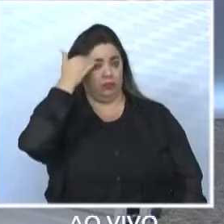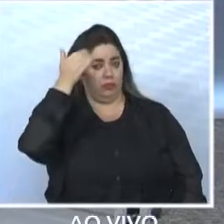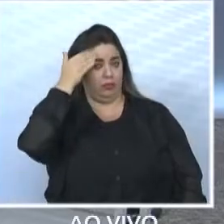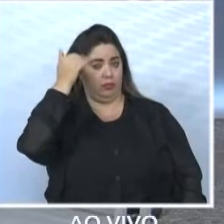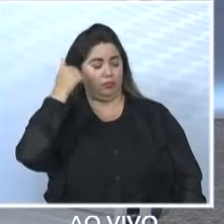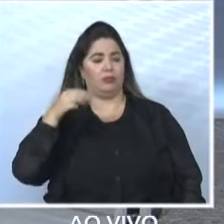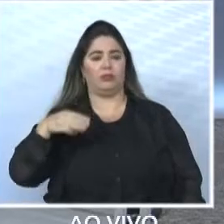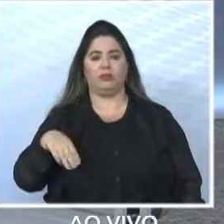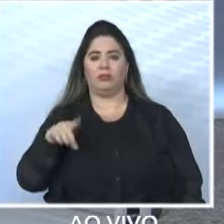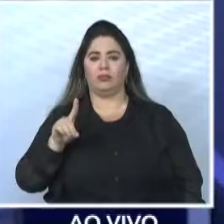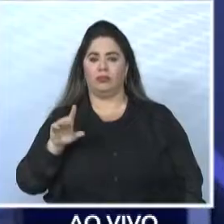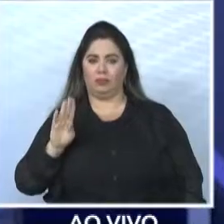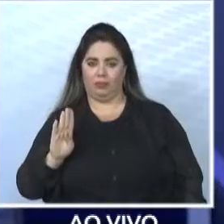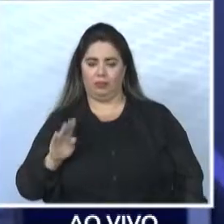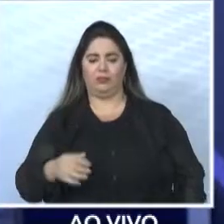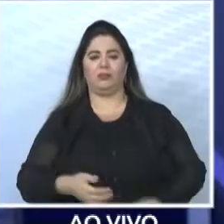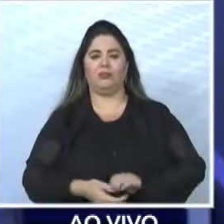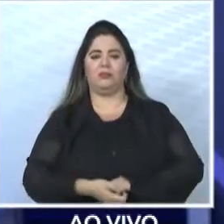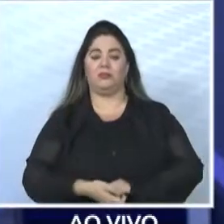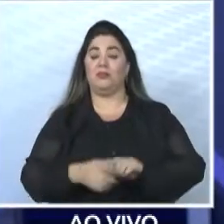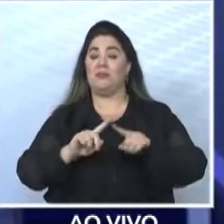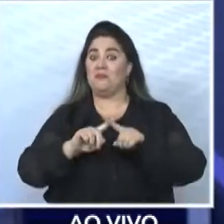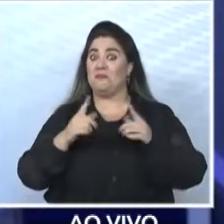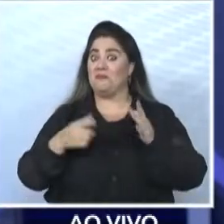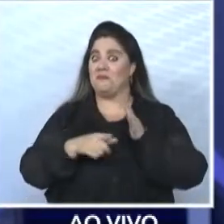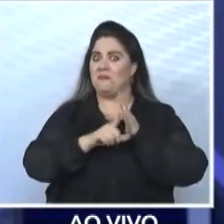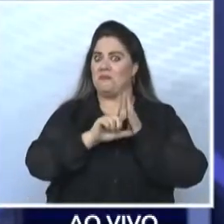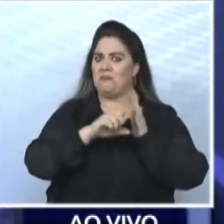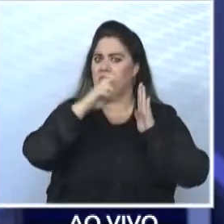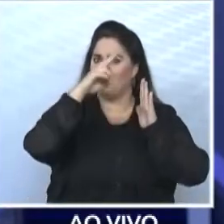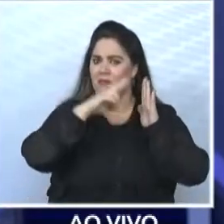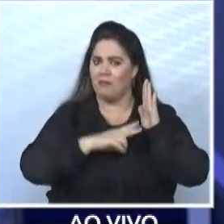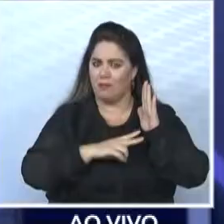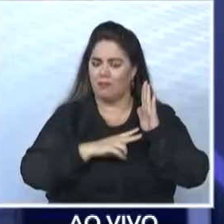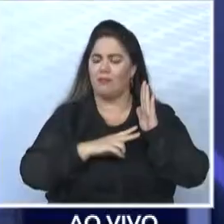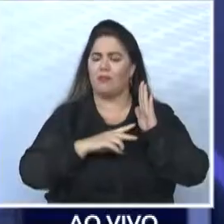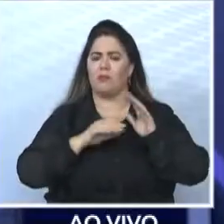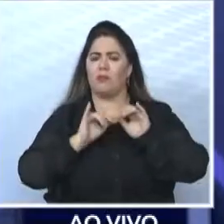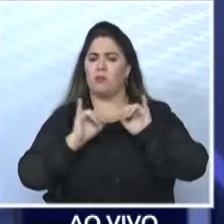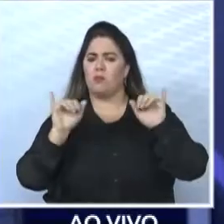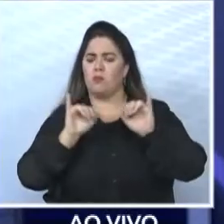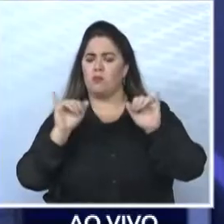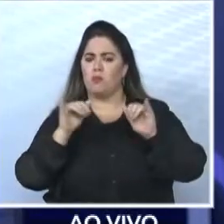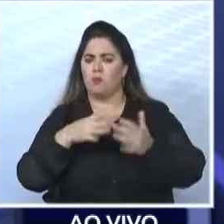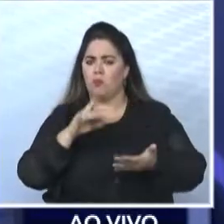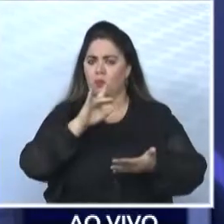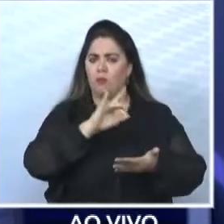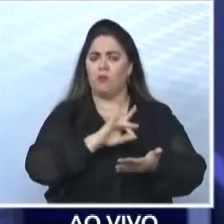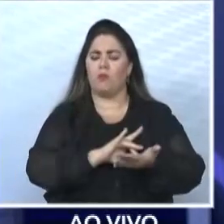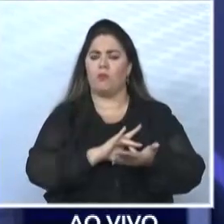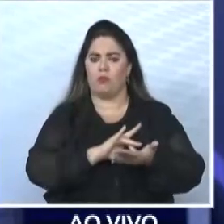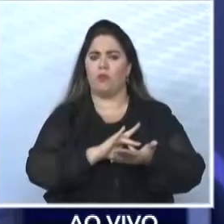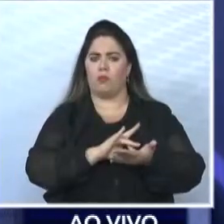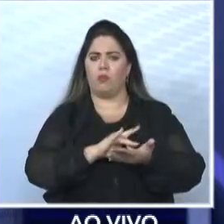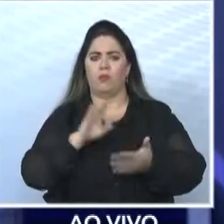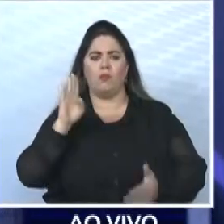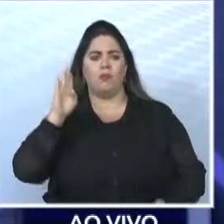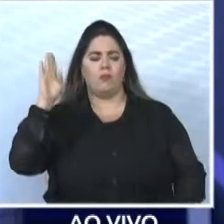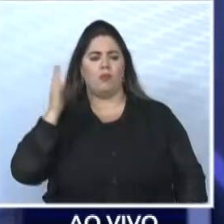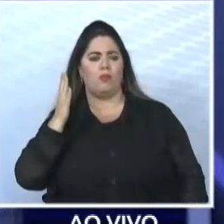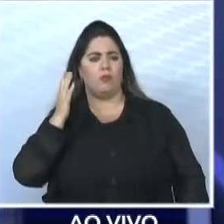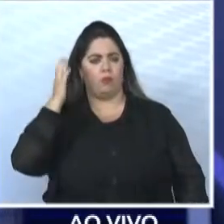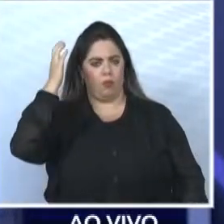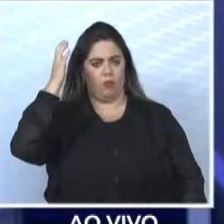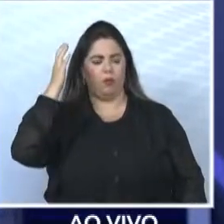Mas antes, nós vamos ler aqui agora na íntegra o comunicado oficial emitido pela candidata Flávia Lancha para